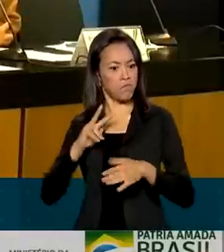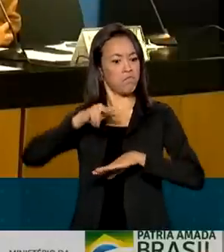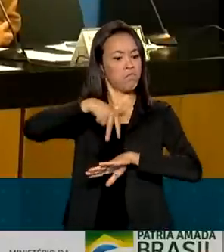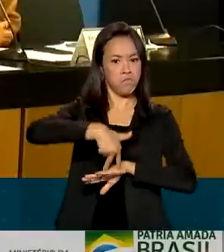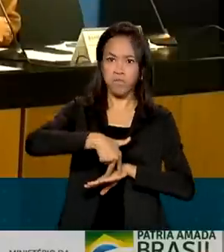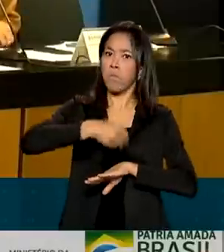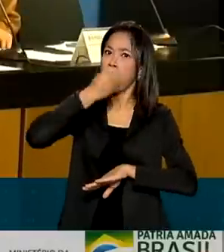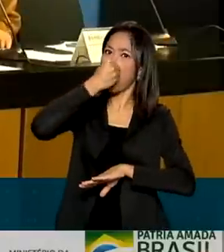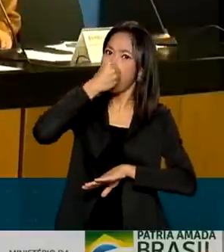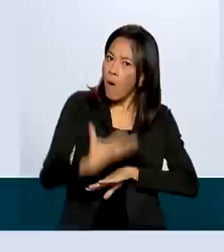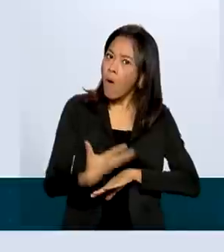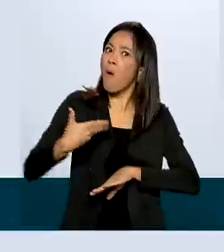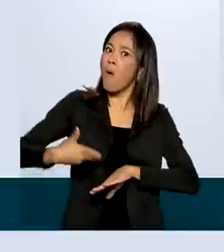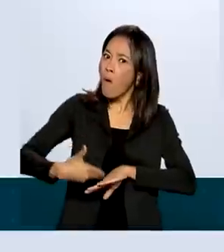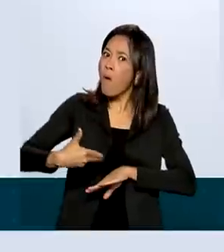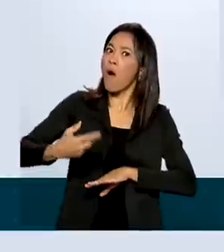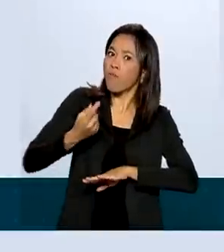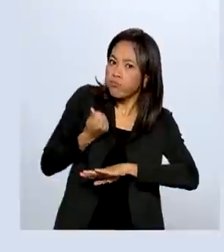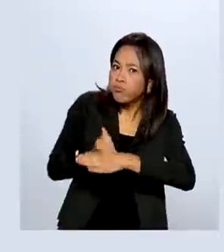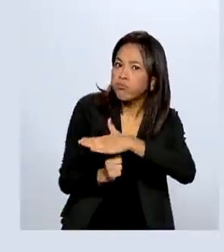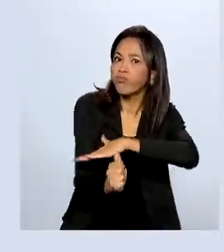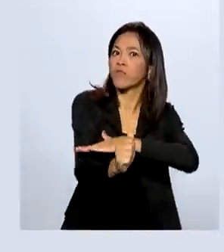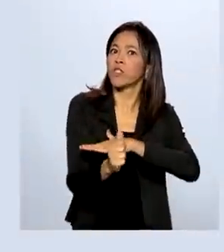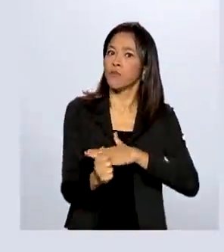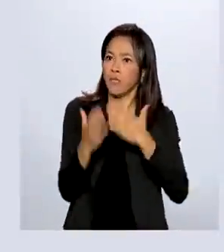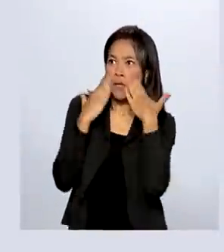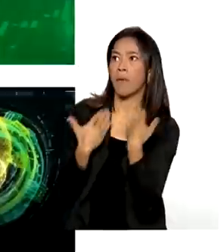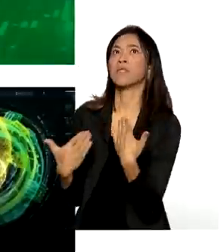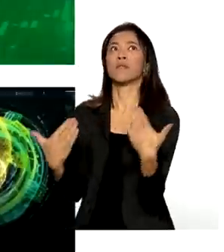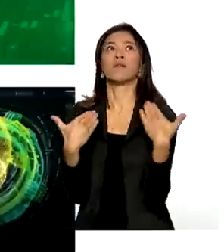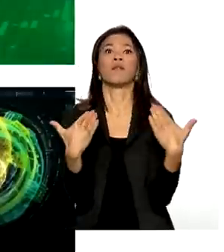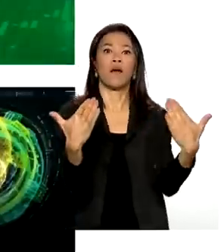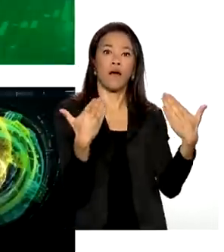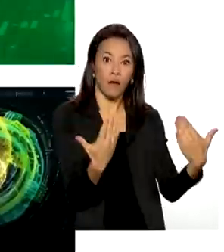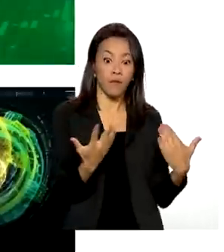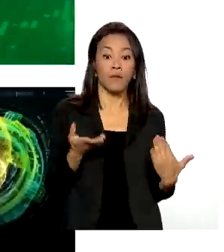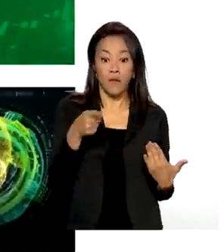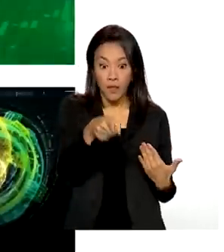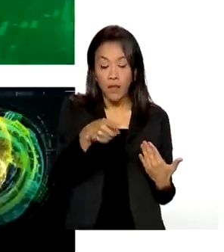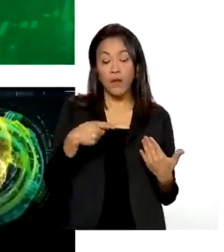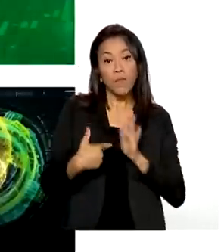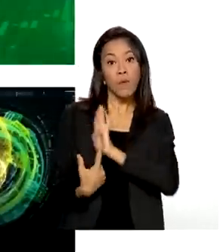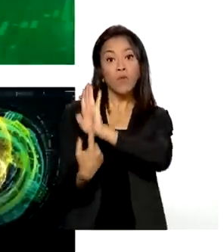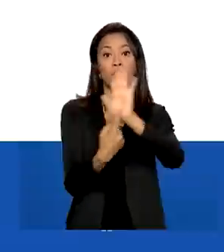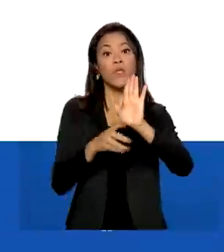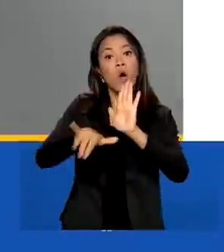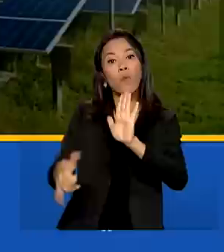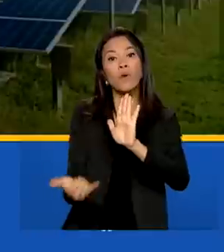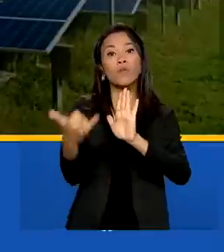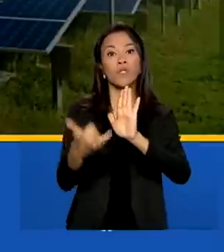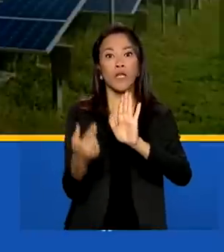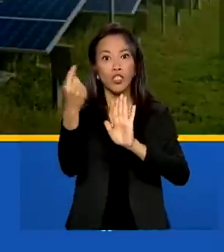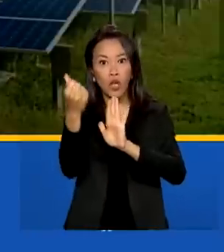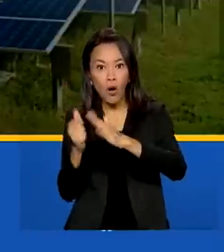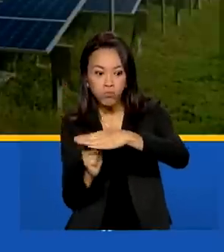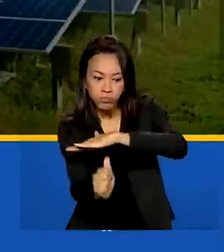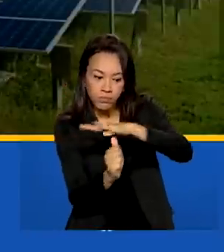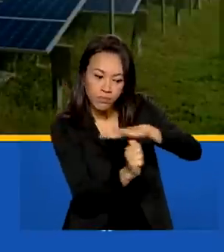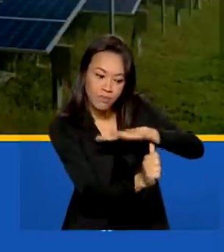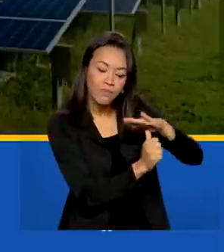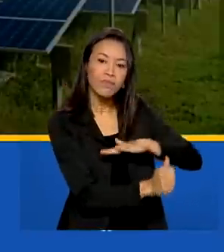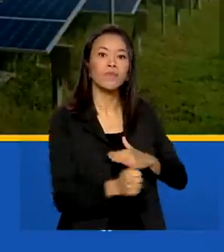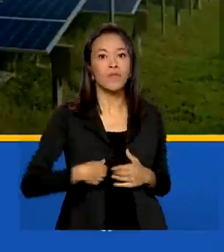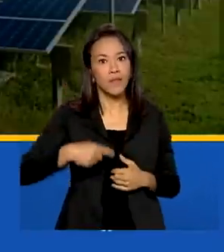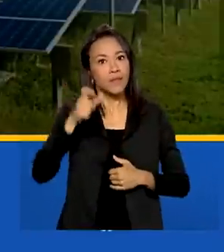fonte de investimentos, e o Monitor vai dar maior visibilidade às oportunidades de investimento de interesse